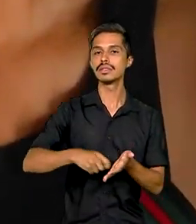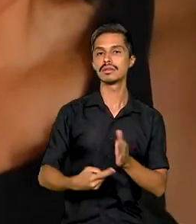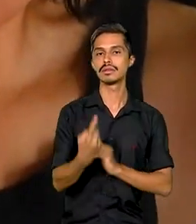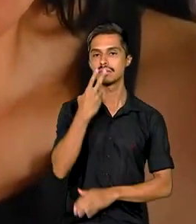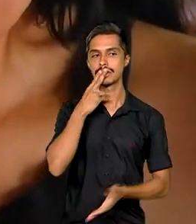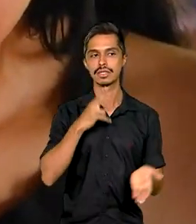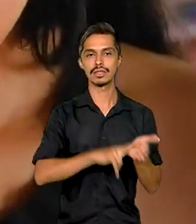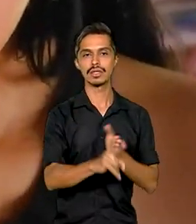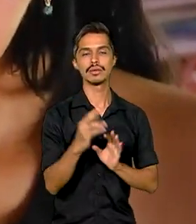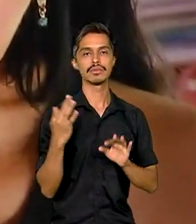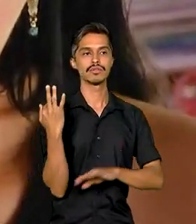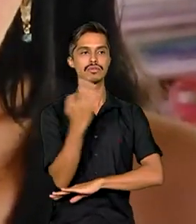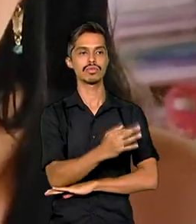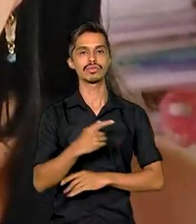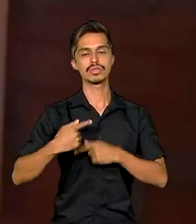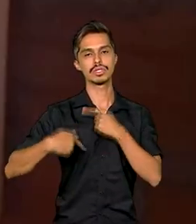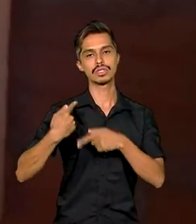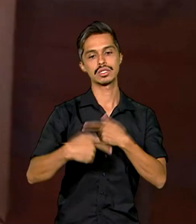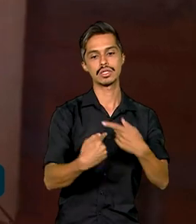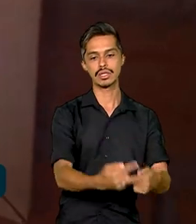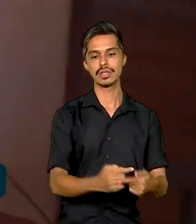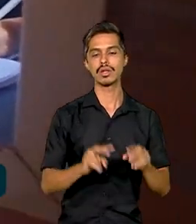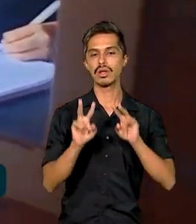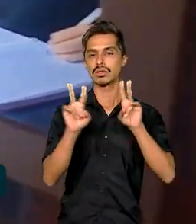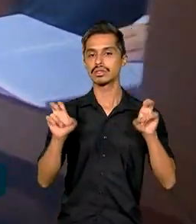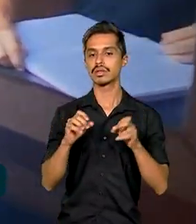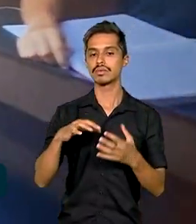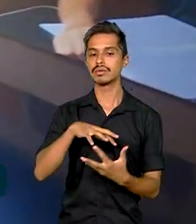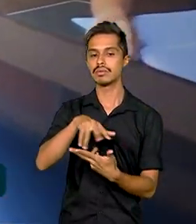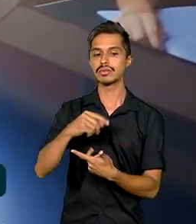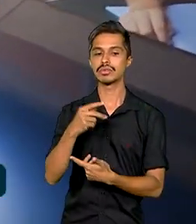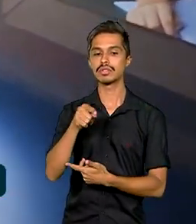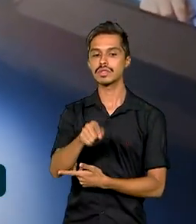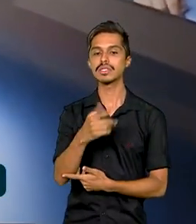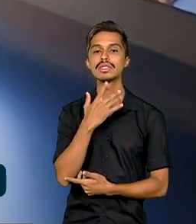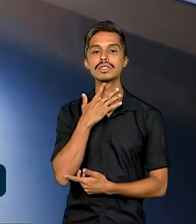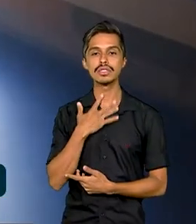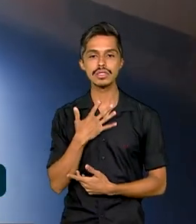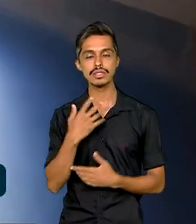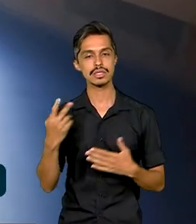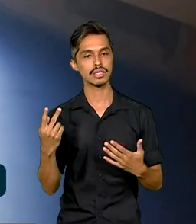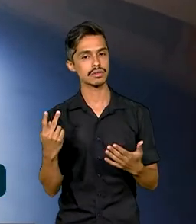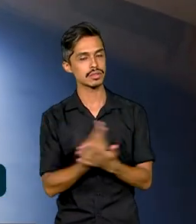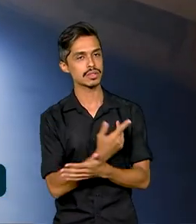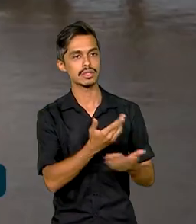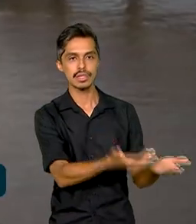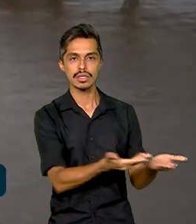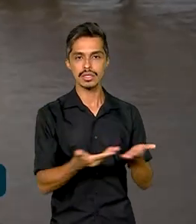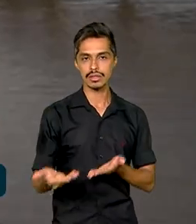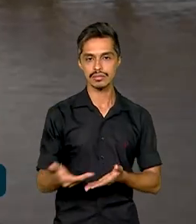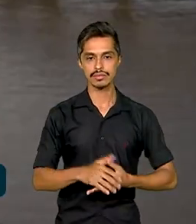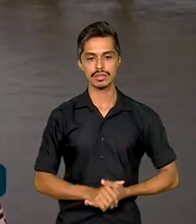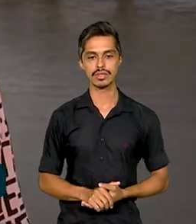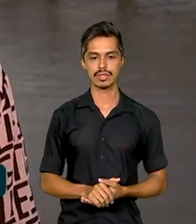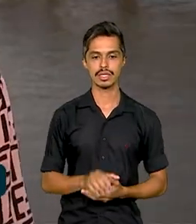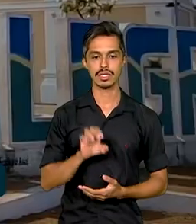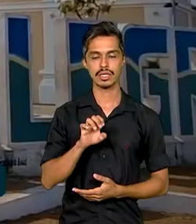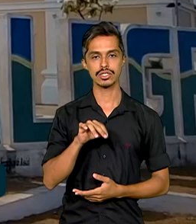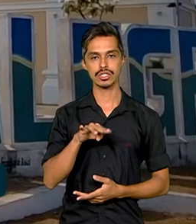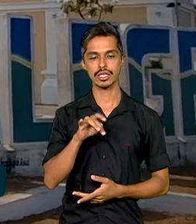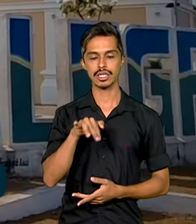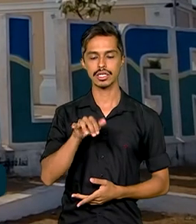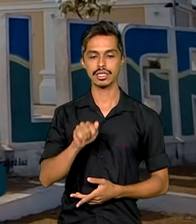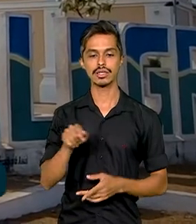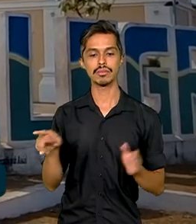carta para as futuras gerações sobre o mundo que você gostaria que elas herdassem. Ednaiana, de